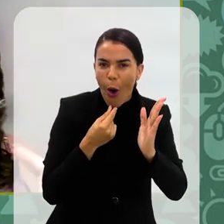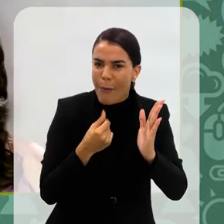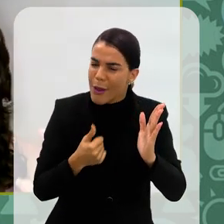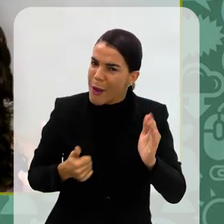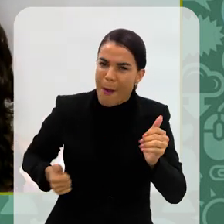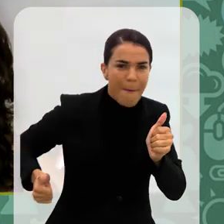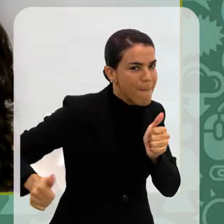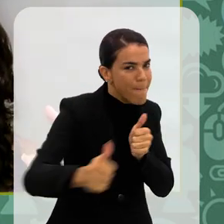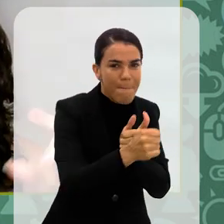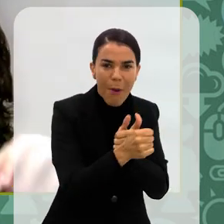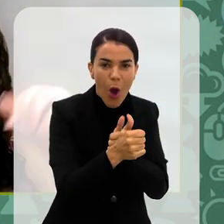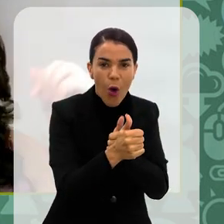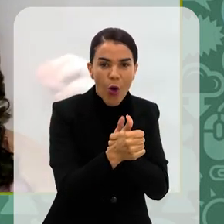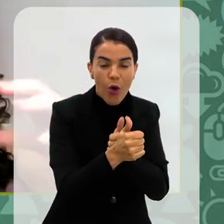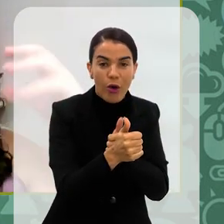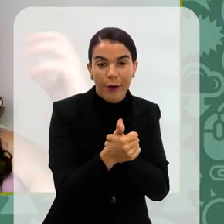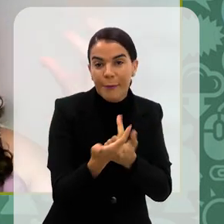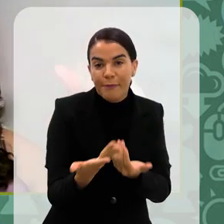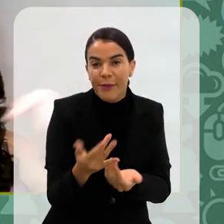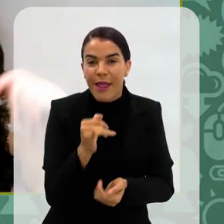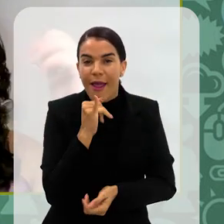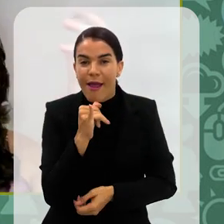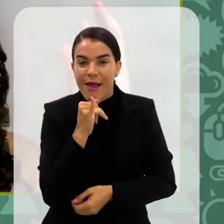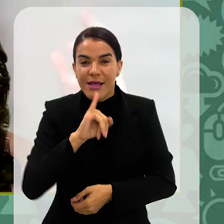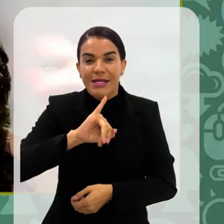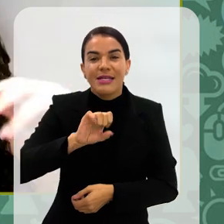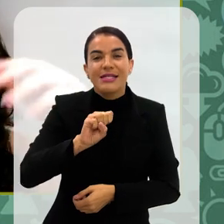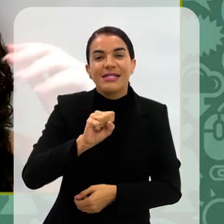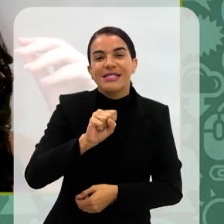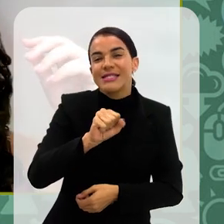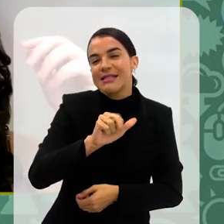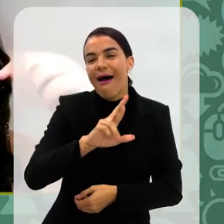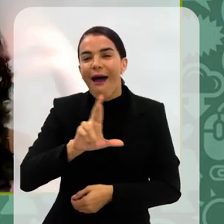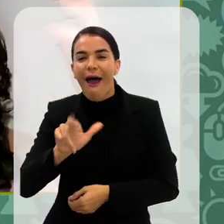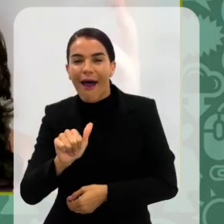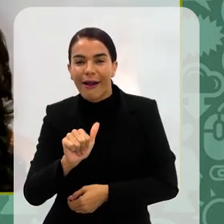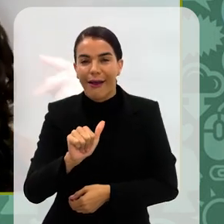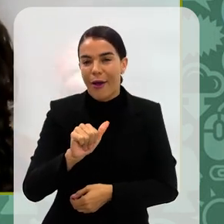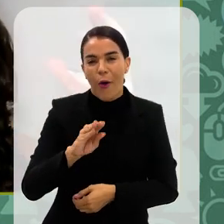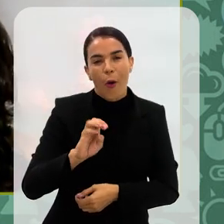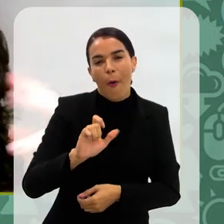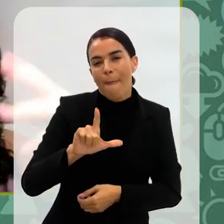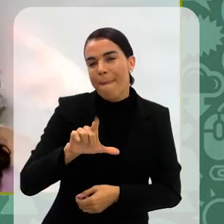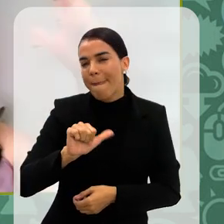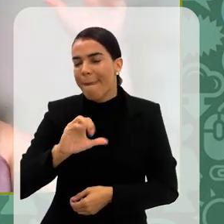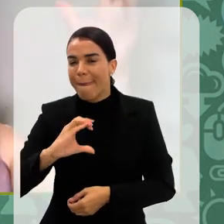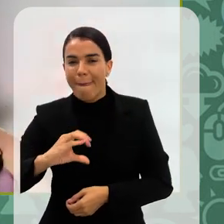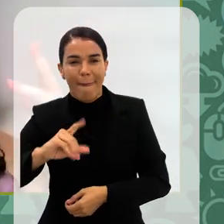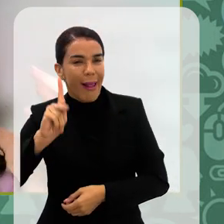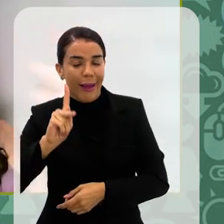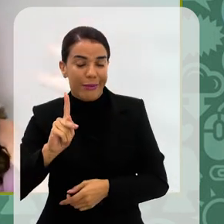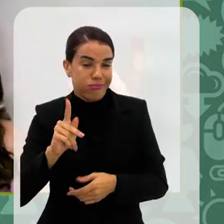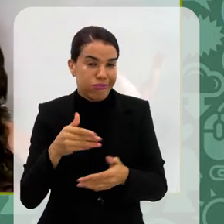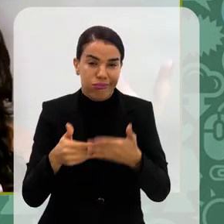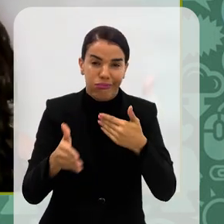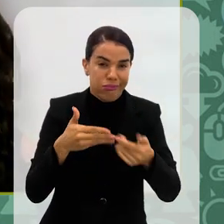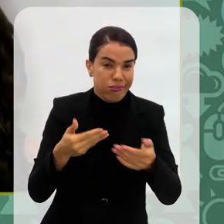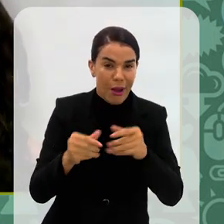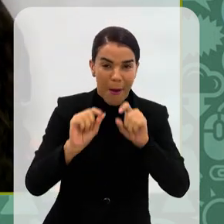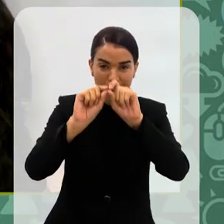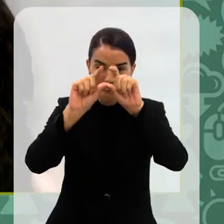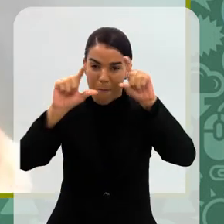o gráfico. Ele, em vez de aparecer, sei lá, Sarah James, Holly Black, tudo mais, lá em cima, assim, bem